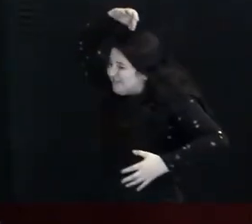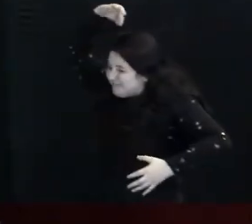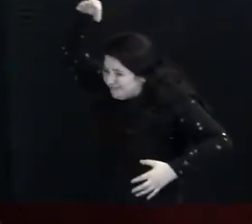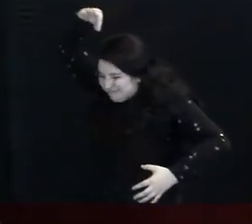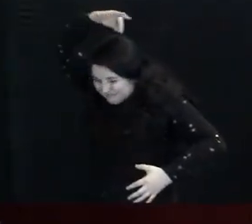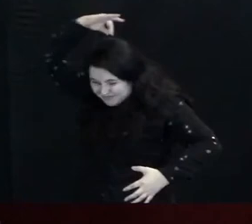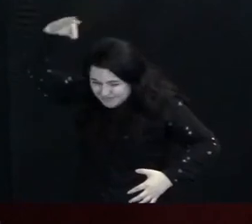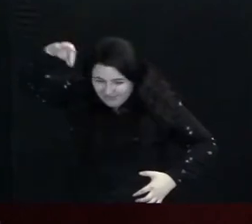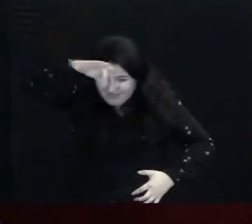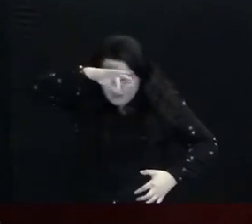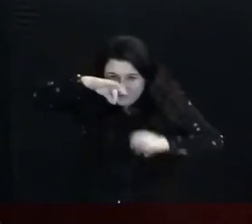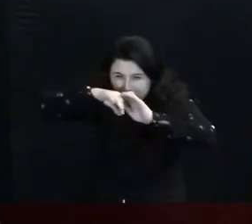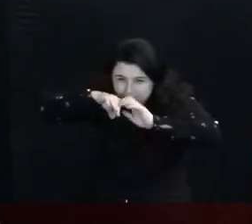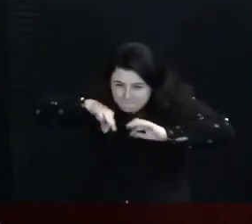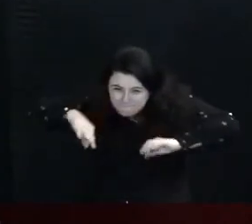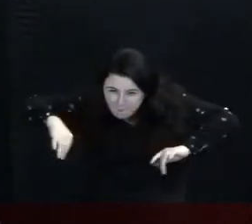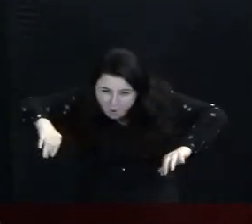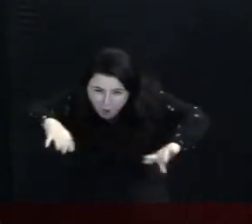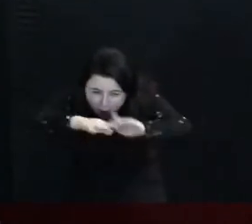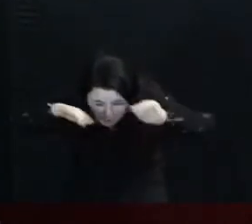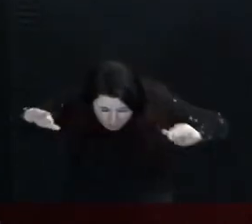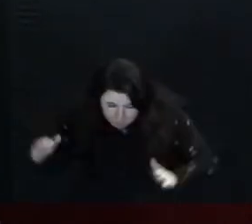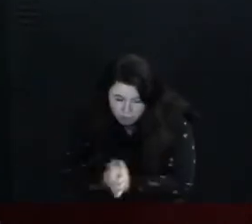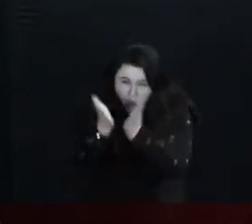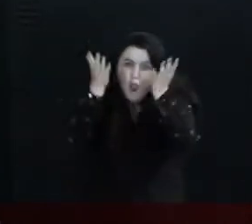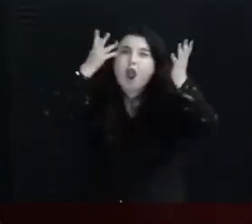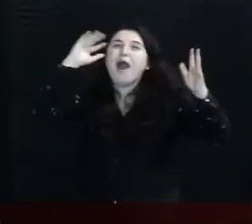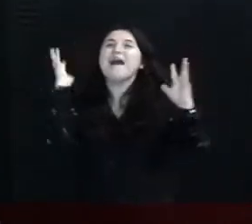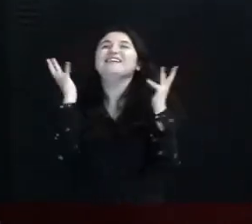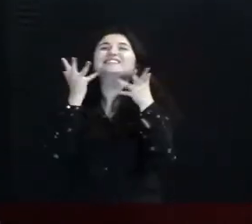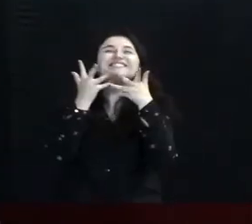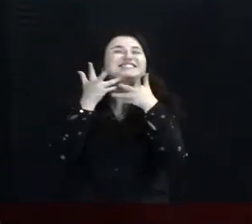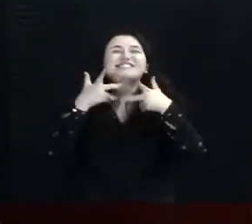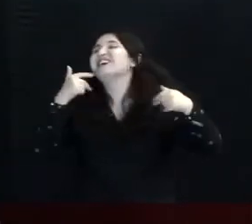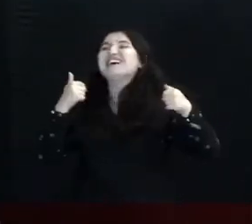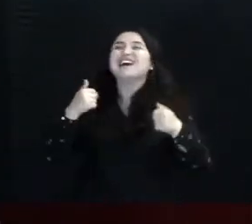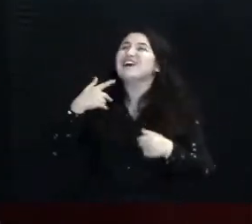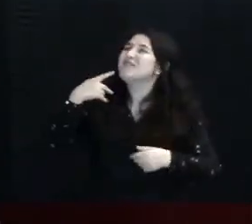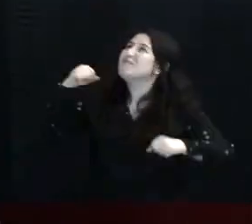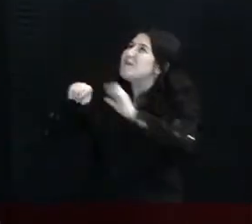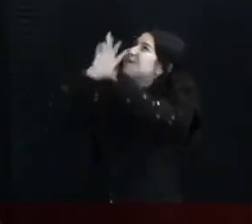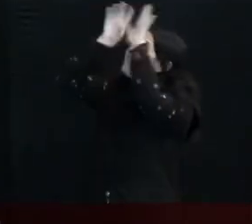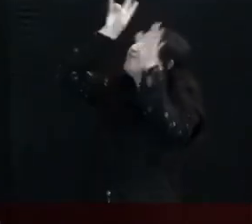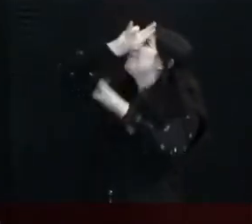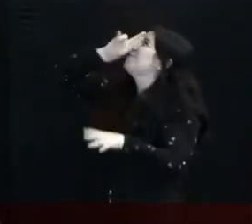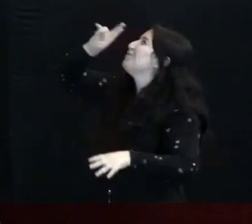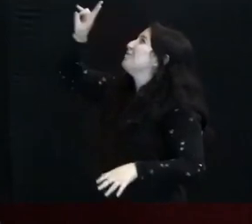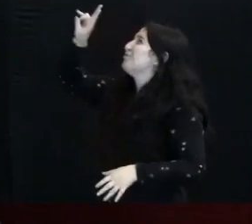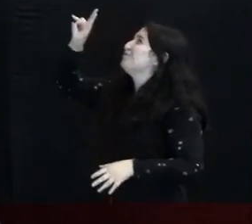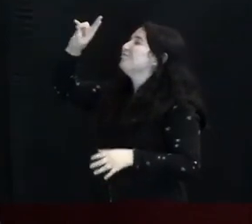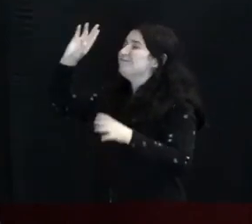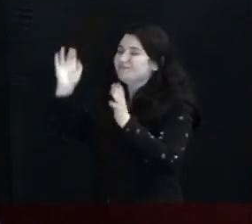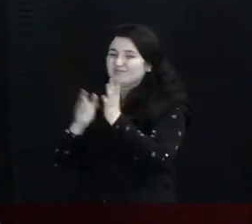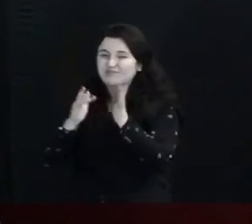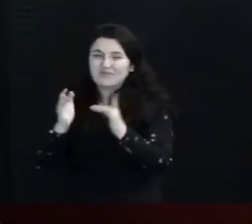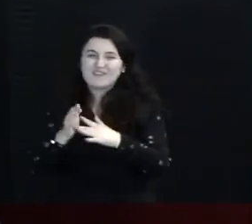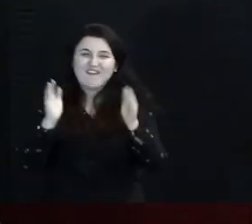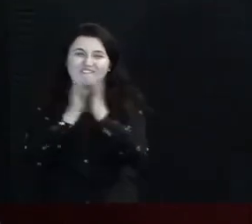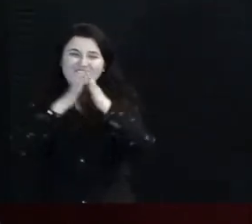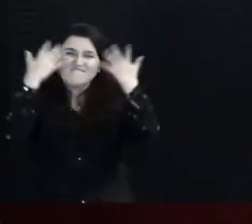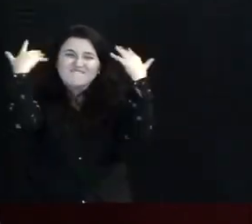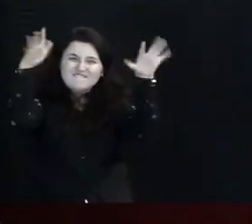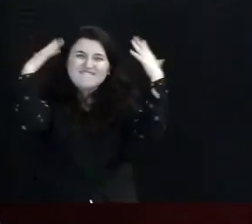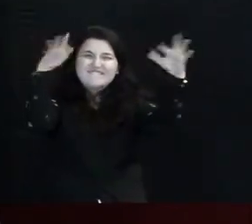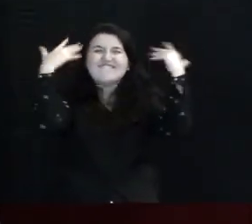Milagres Prodígios E maravilhas Pra glória Do teu nome Em nome de Jesus Aplauda o Senhor